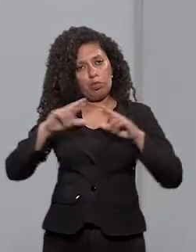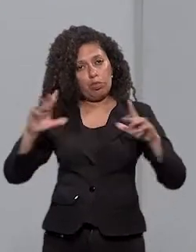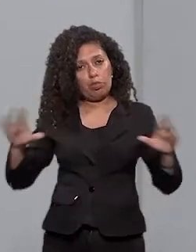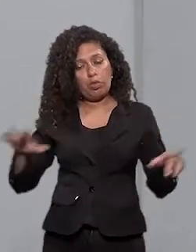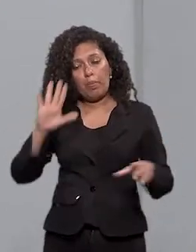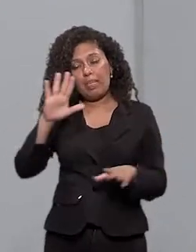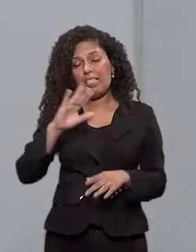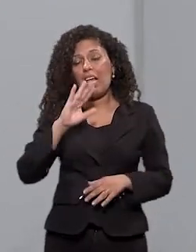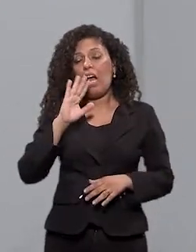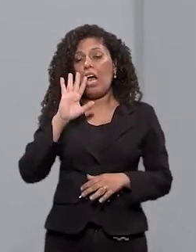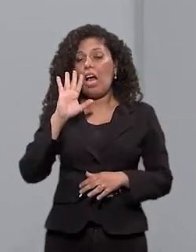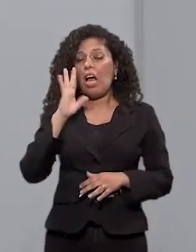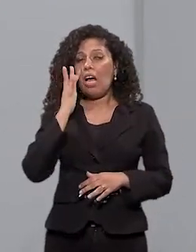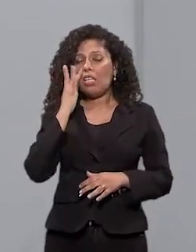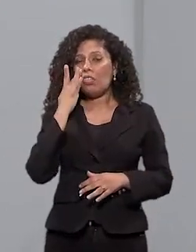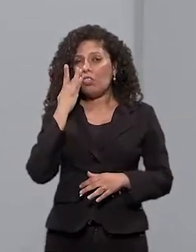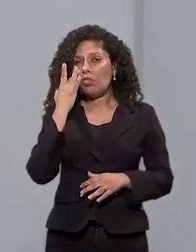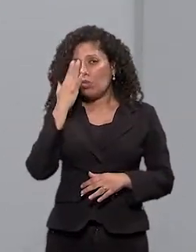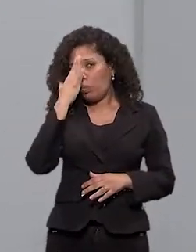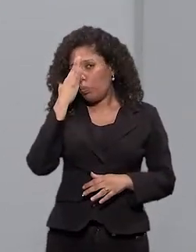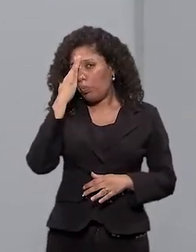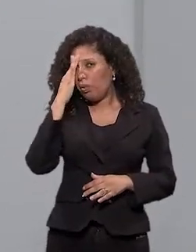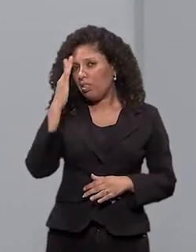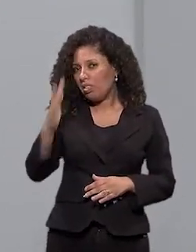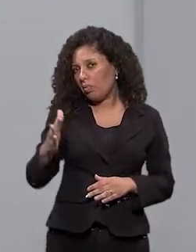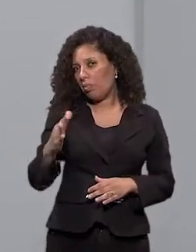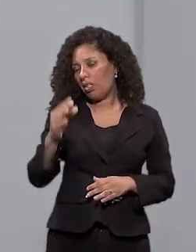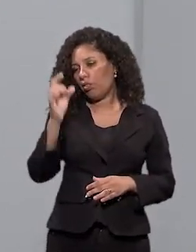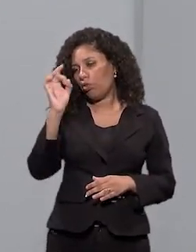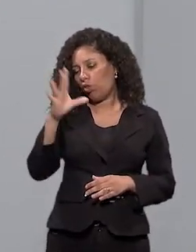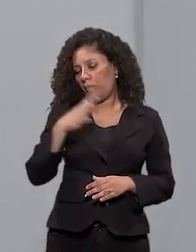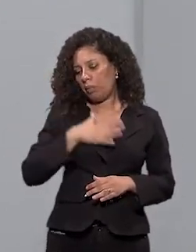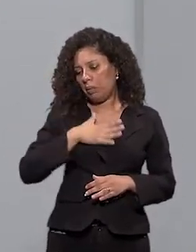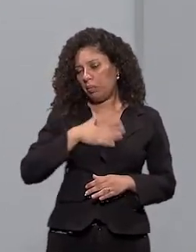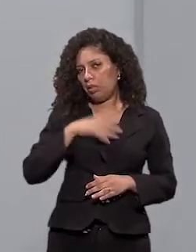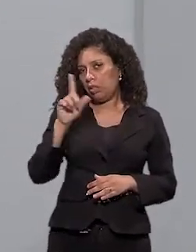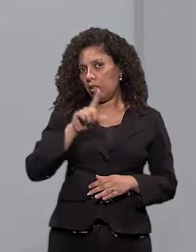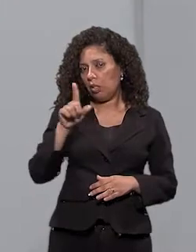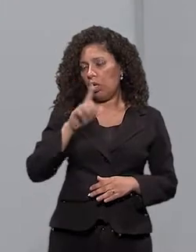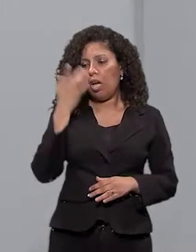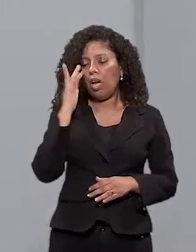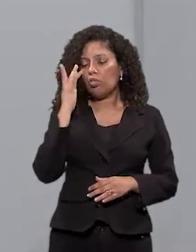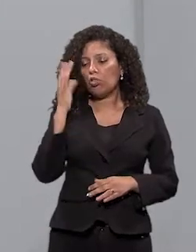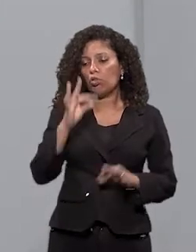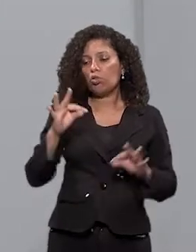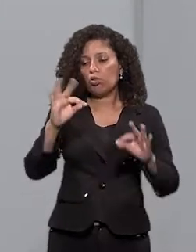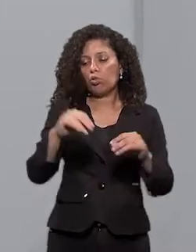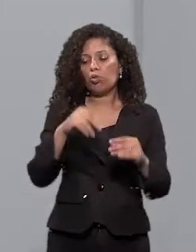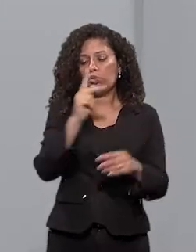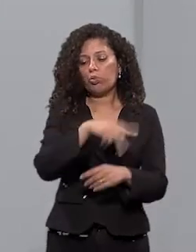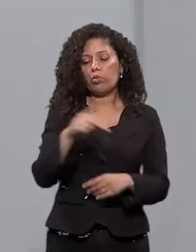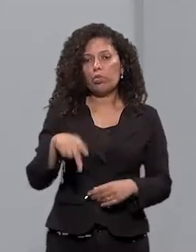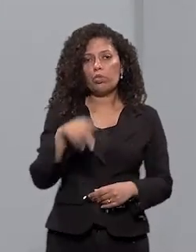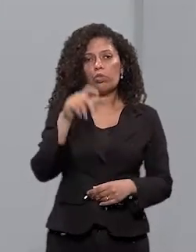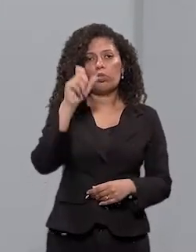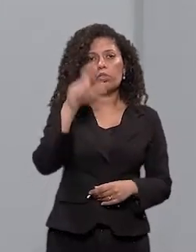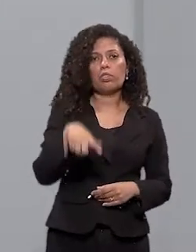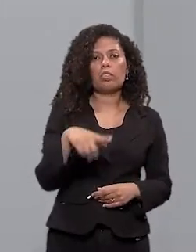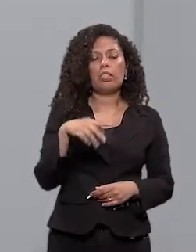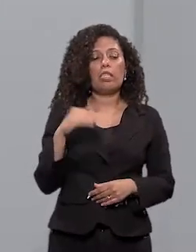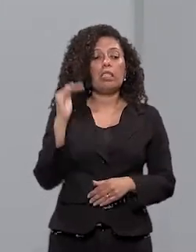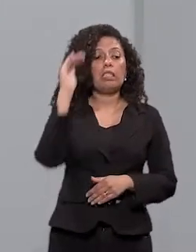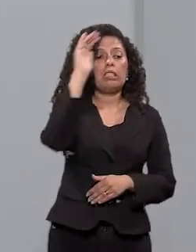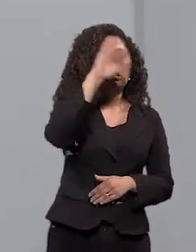desafio que tem sido, não só pra mim, e acredito que pra os profissionais da educação, é a gente lidar